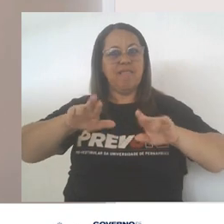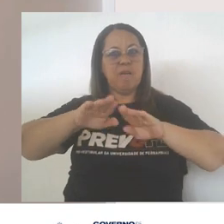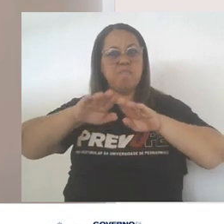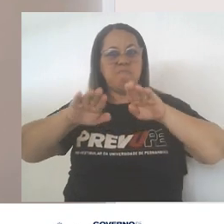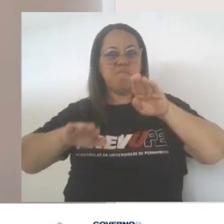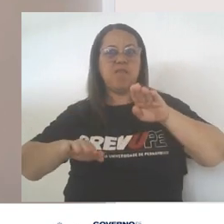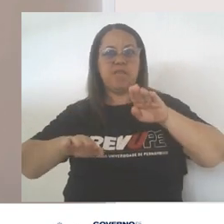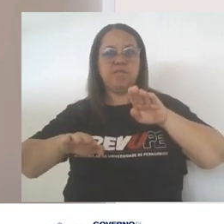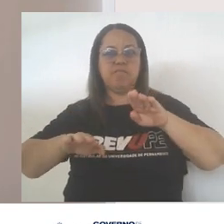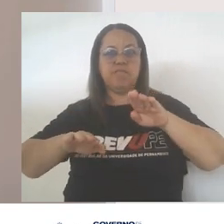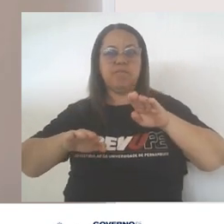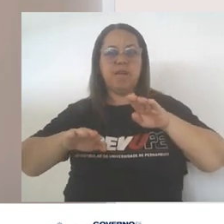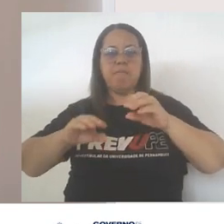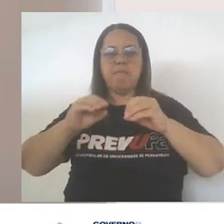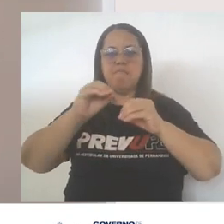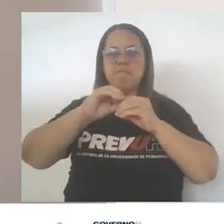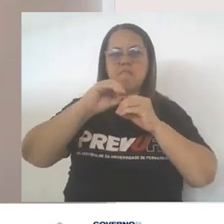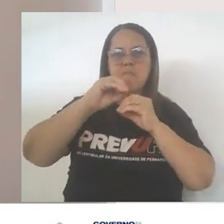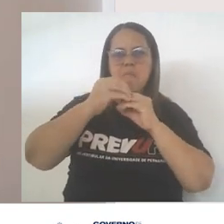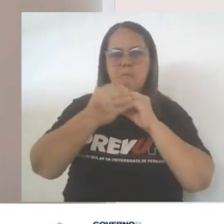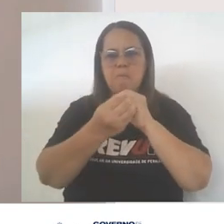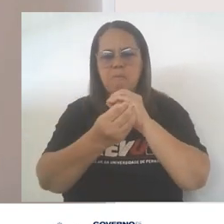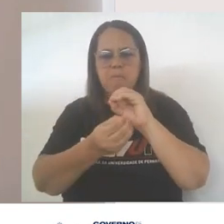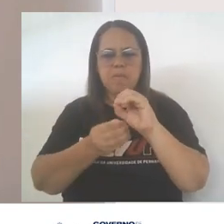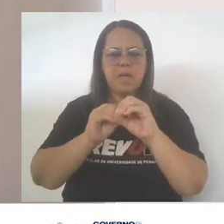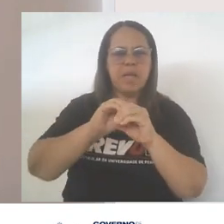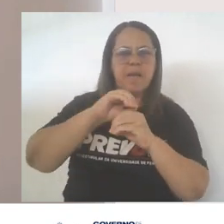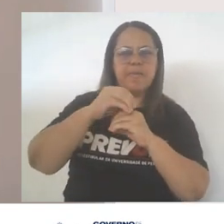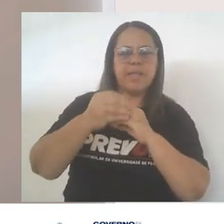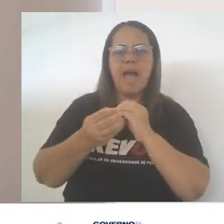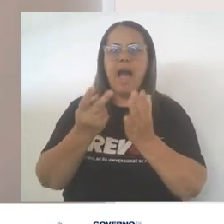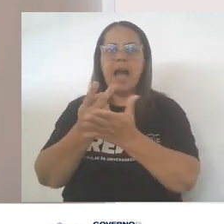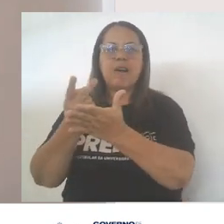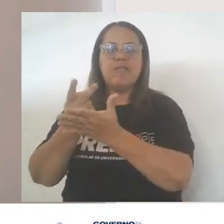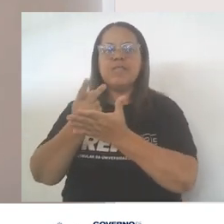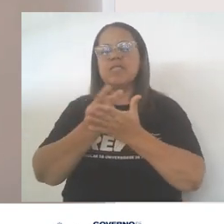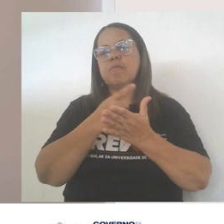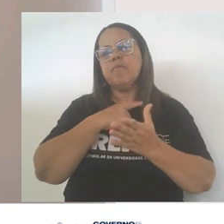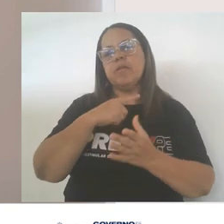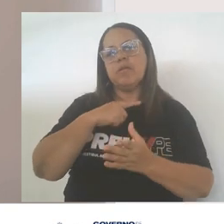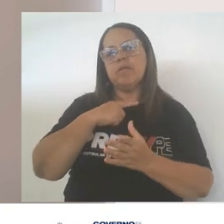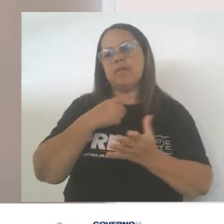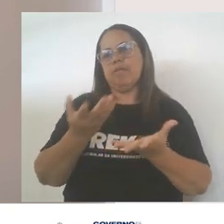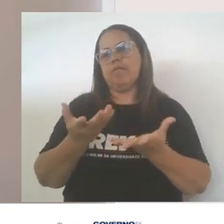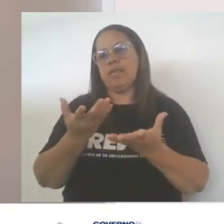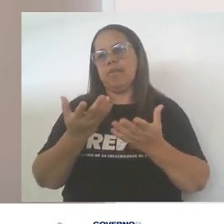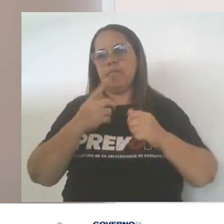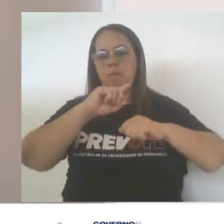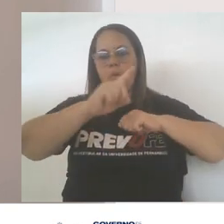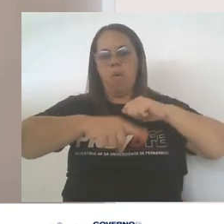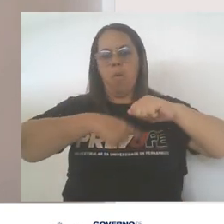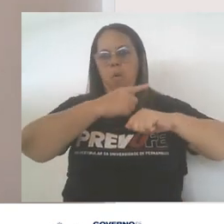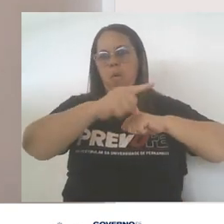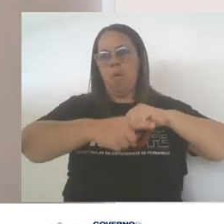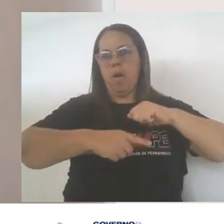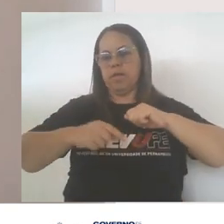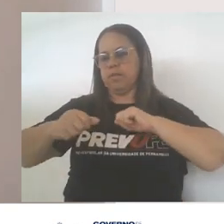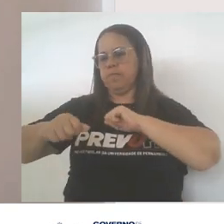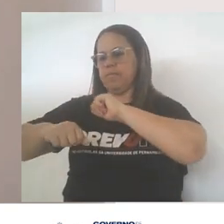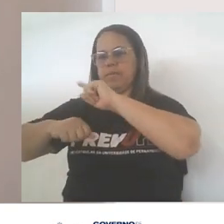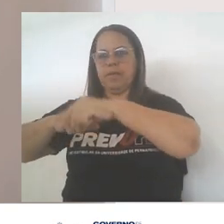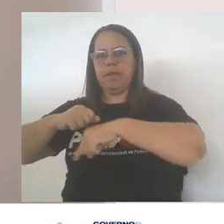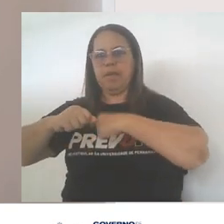molécula. Isso ocorre quando há uma diferença na eletronegatividade, ou seja, a